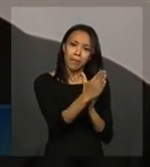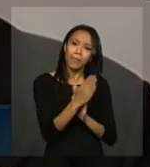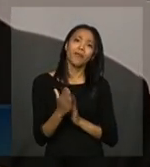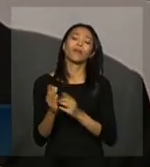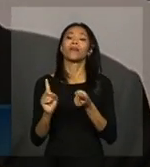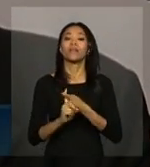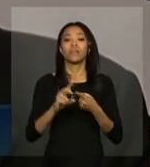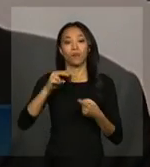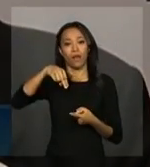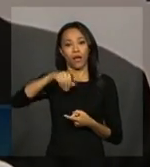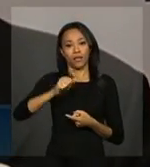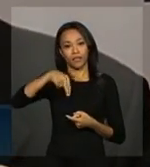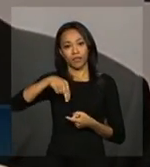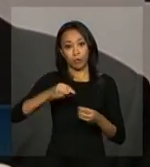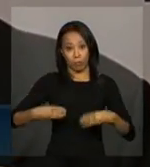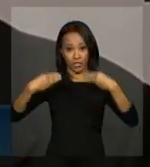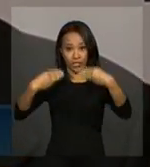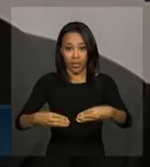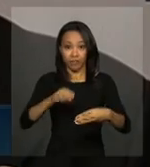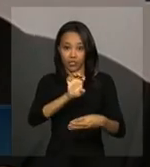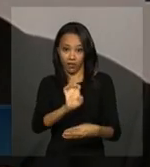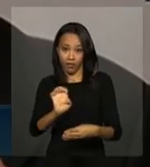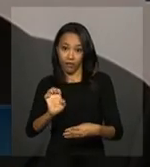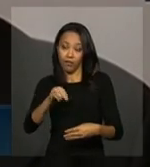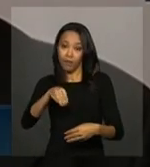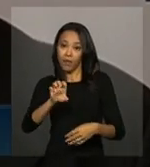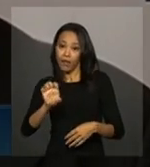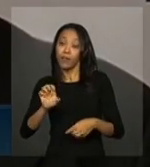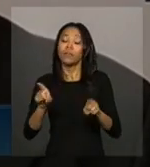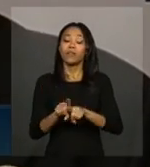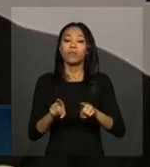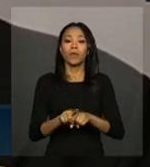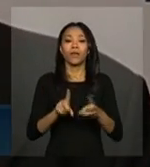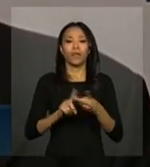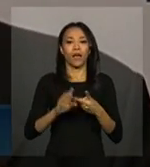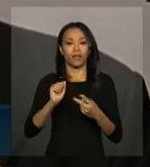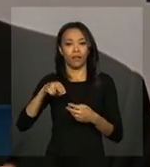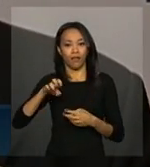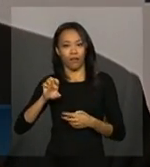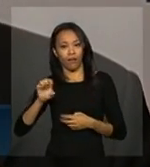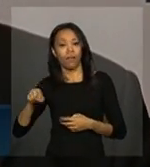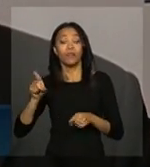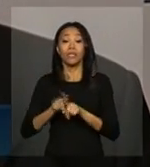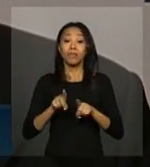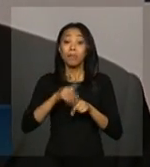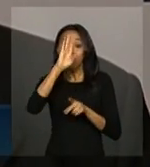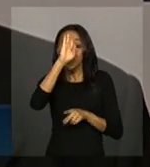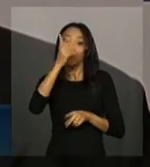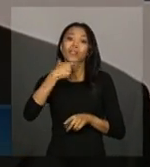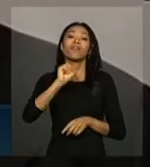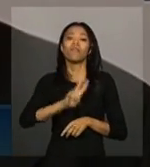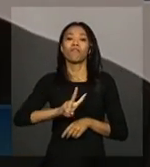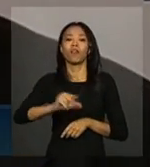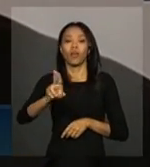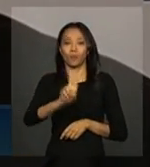o Ministério de Minas e Energia, a ANEL, a EPE, mas, principalmente, o consumidor e a sociedade brasileira.